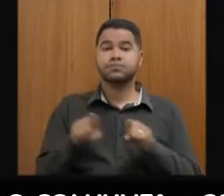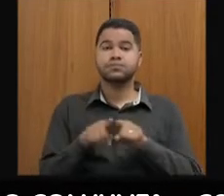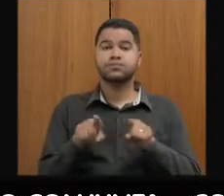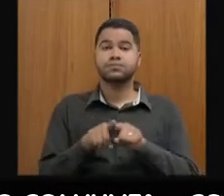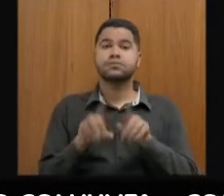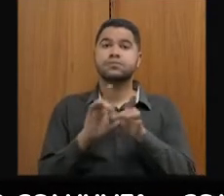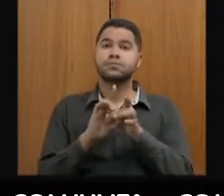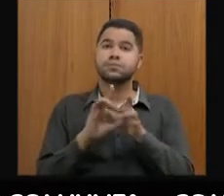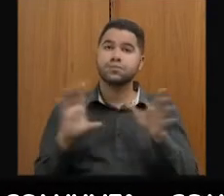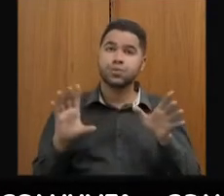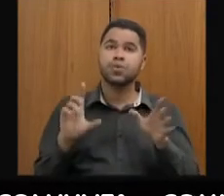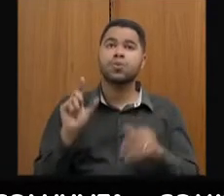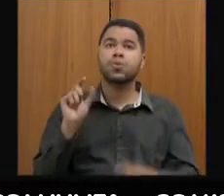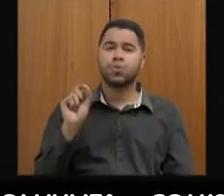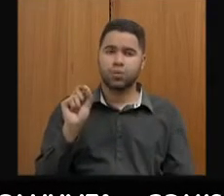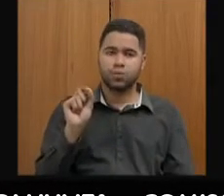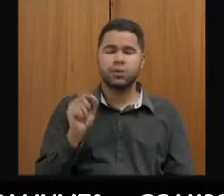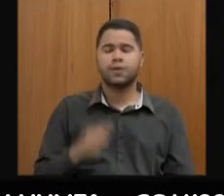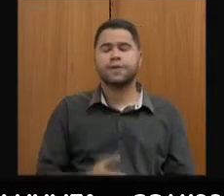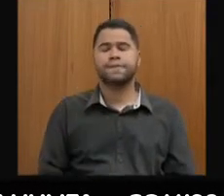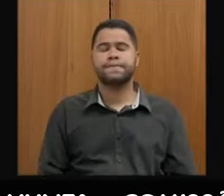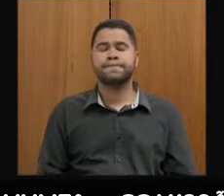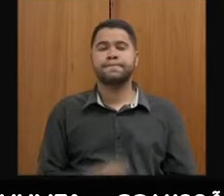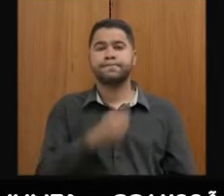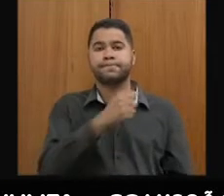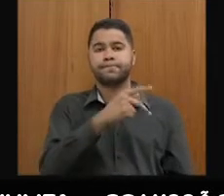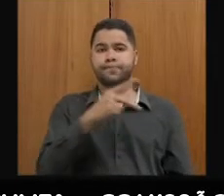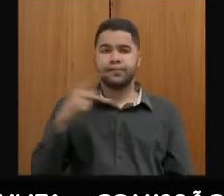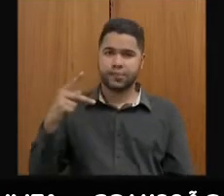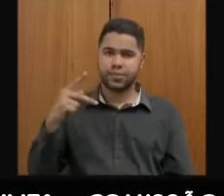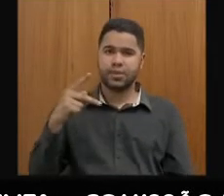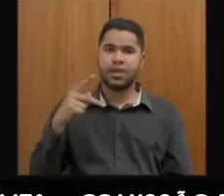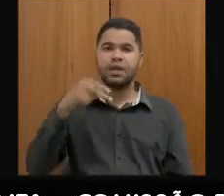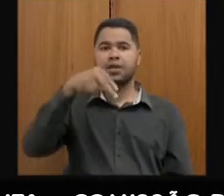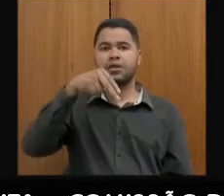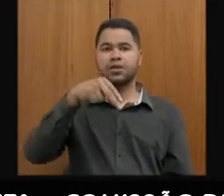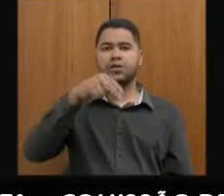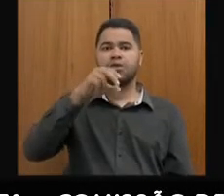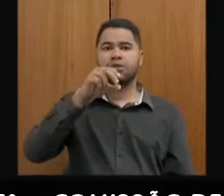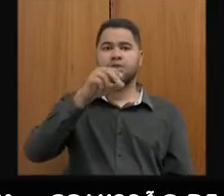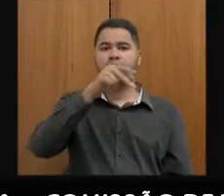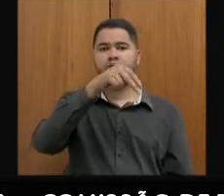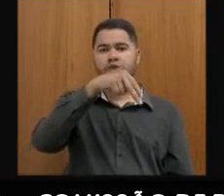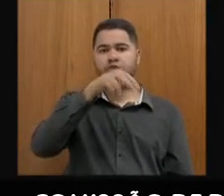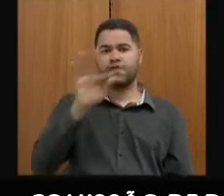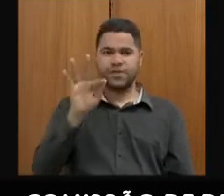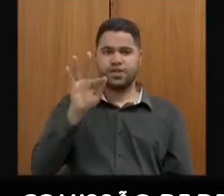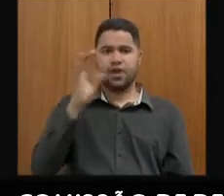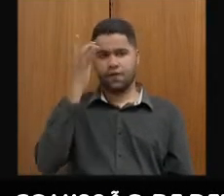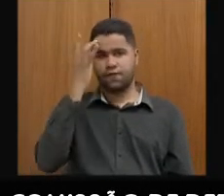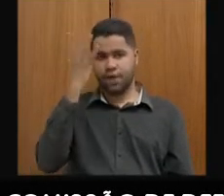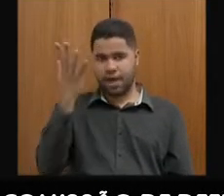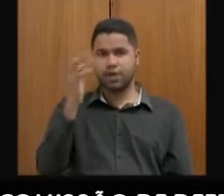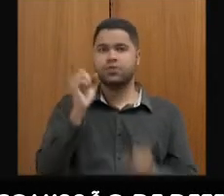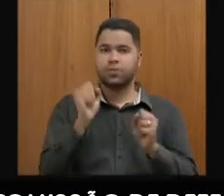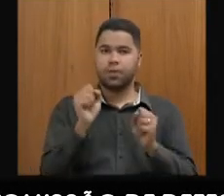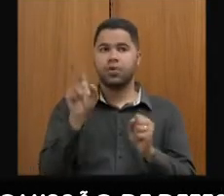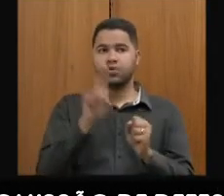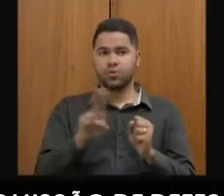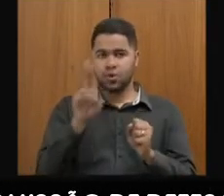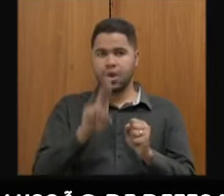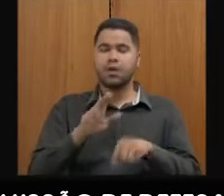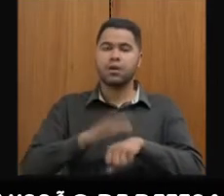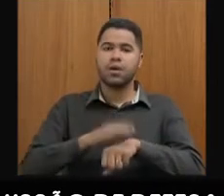Ainda disponibilizado o aplicativo Nostra Fiscal Fácil, que pode ser utilizado por